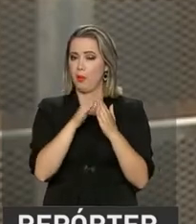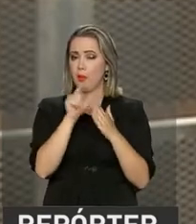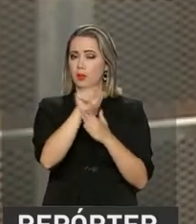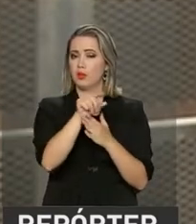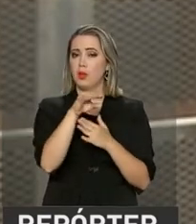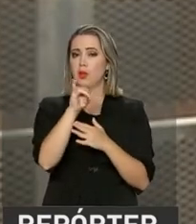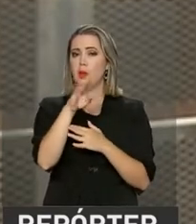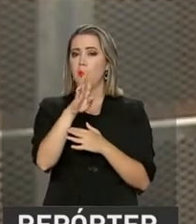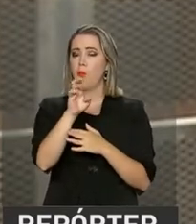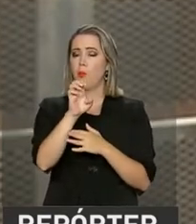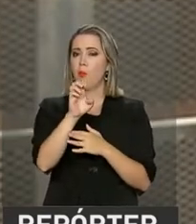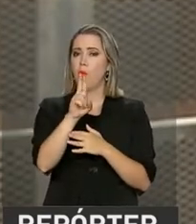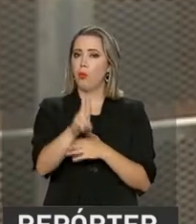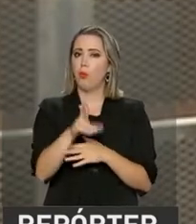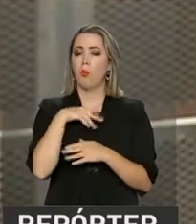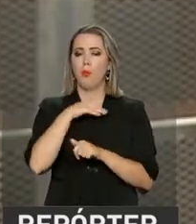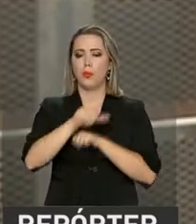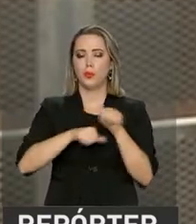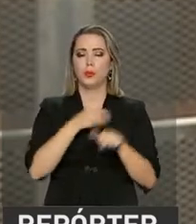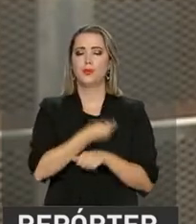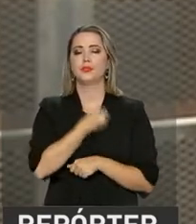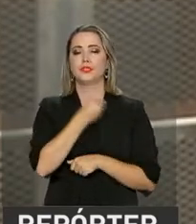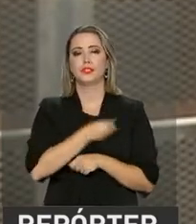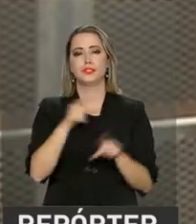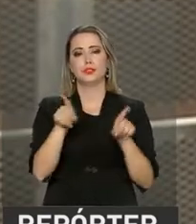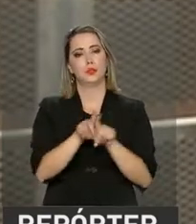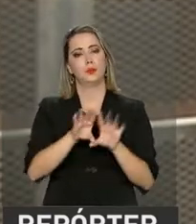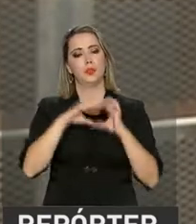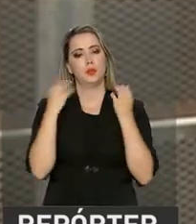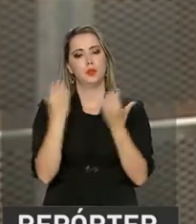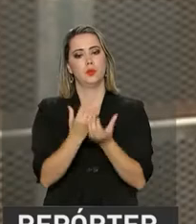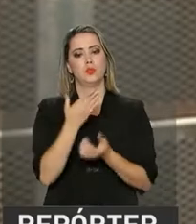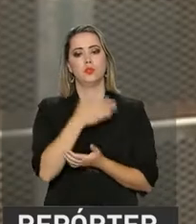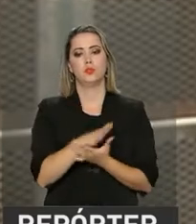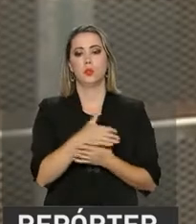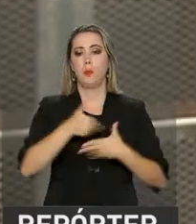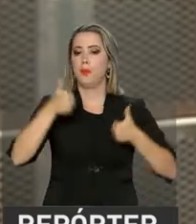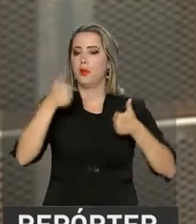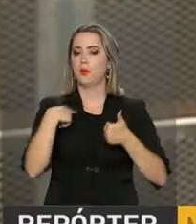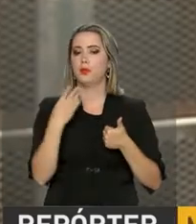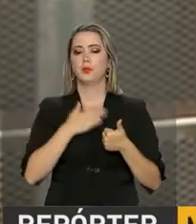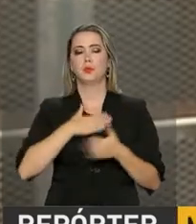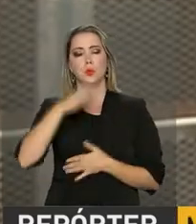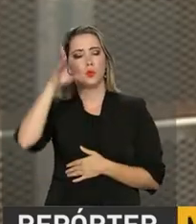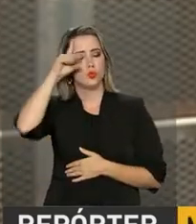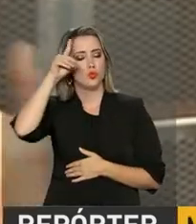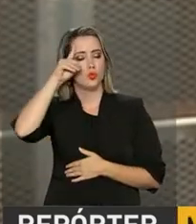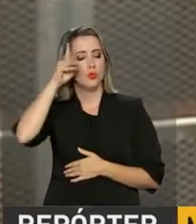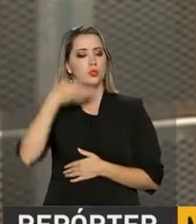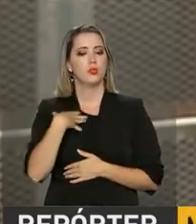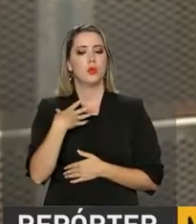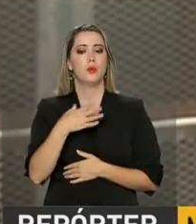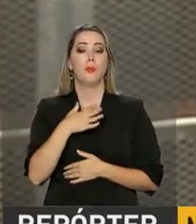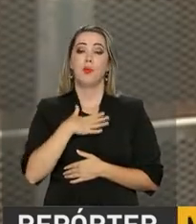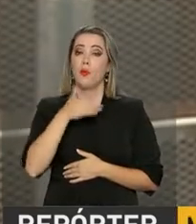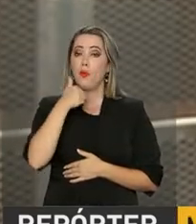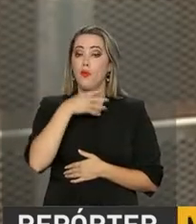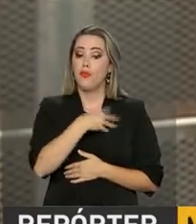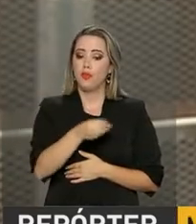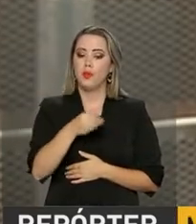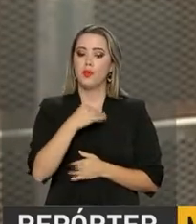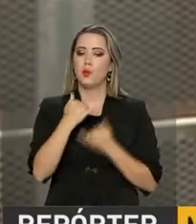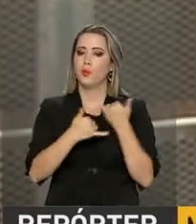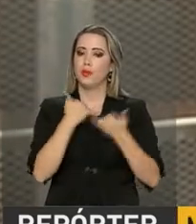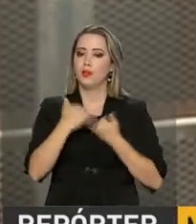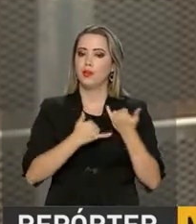Artes, o CEL mudou a vida dela e da comunidade. Melhorou na minha rotina do dia a dia. Meu filho brinca aqui também, querendo ou não,